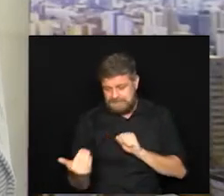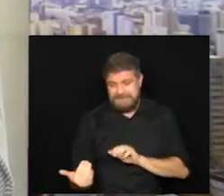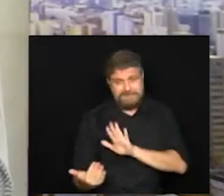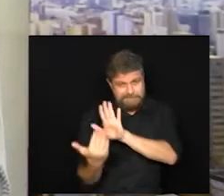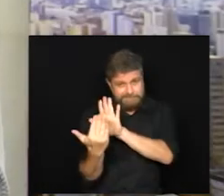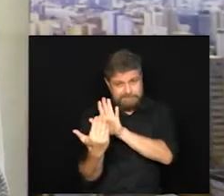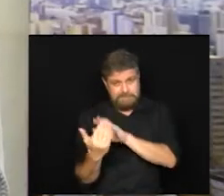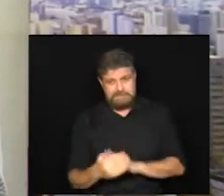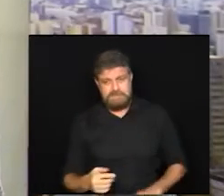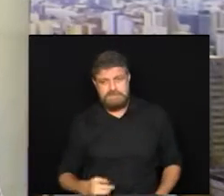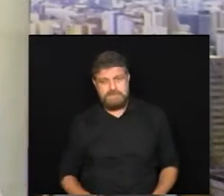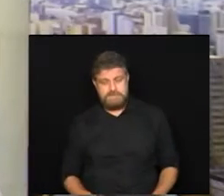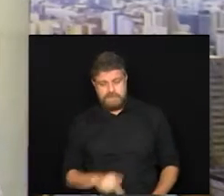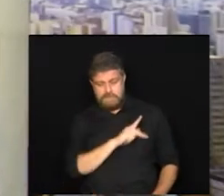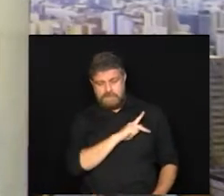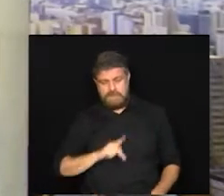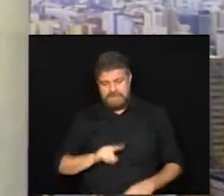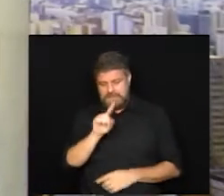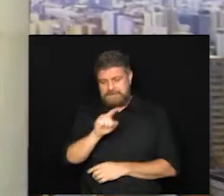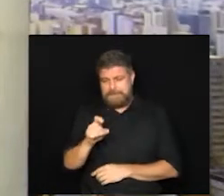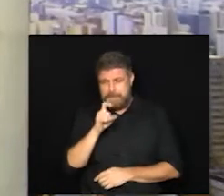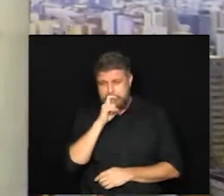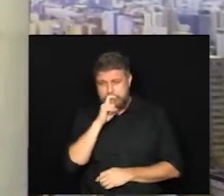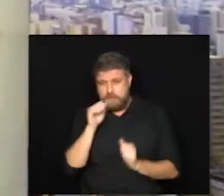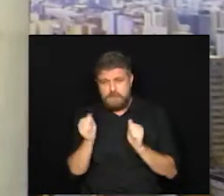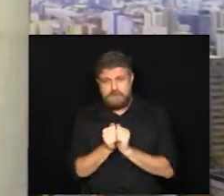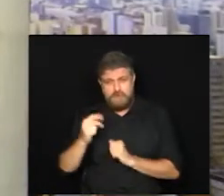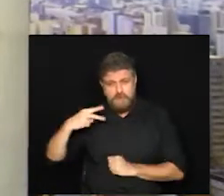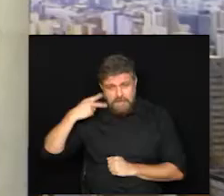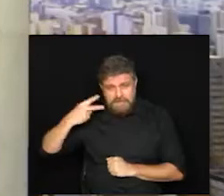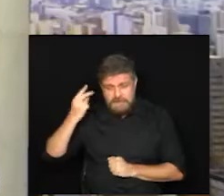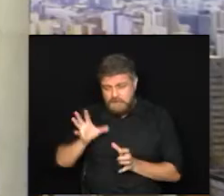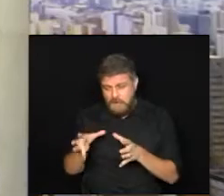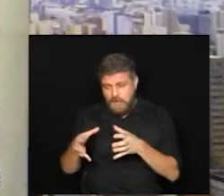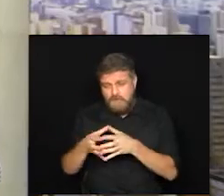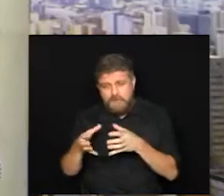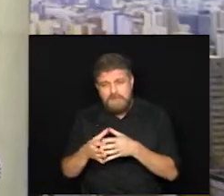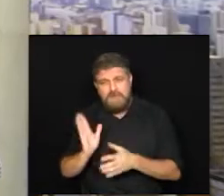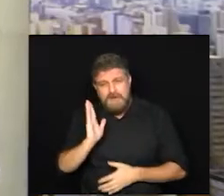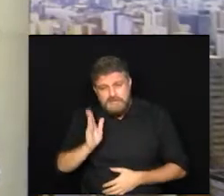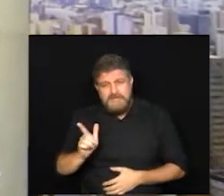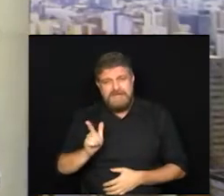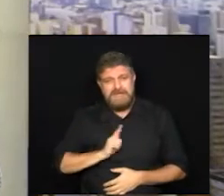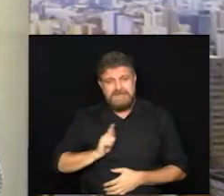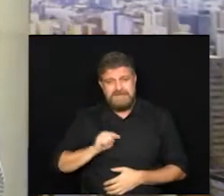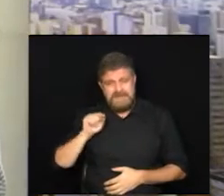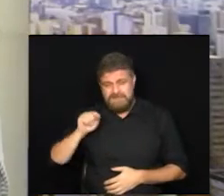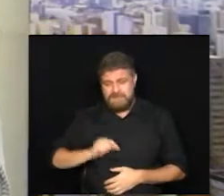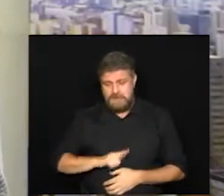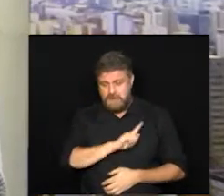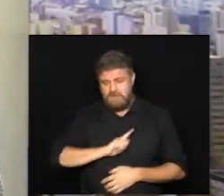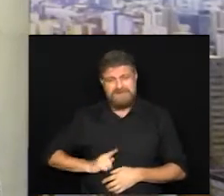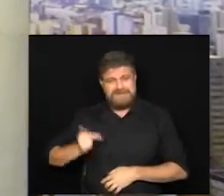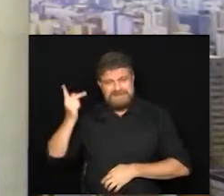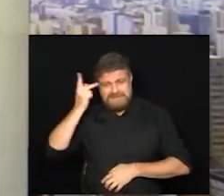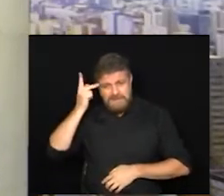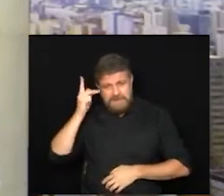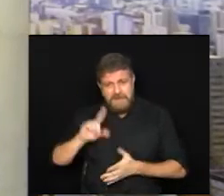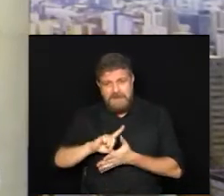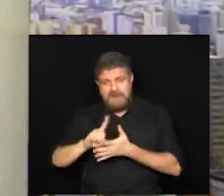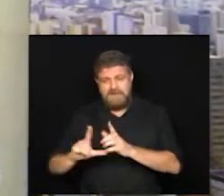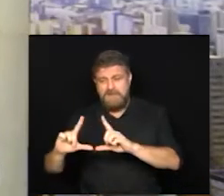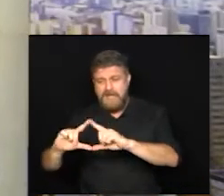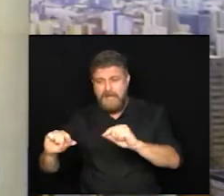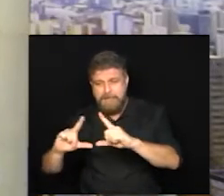o nosso presidente José Carlos com alguns vereadores em comissão já esteve no governo do estado foi a Brasília